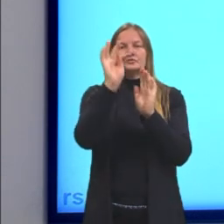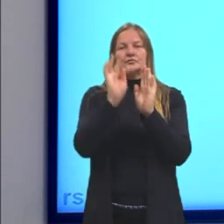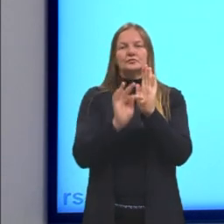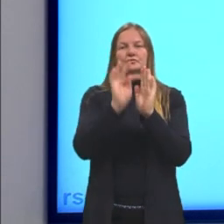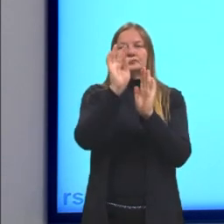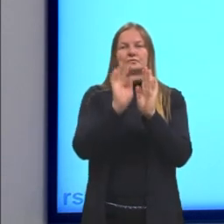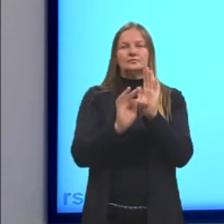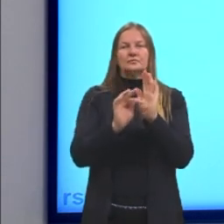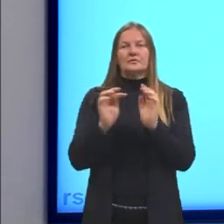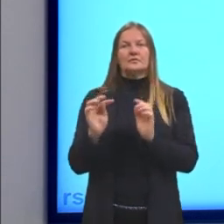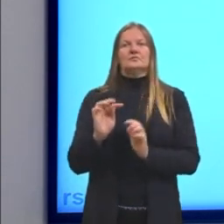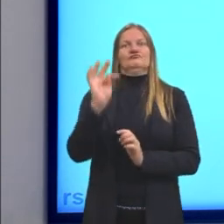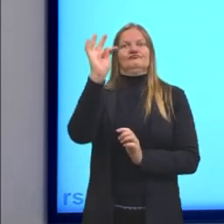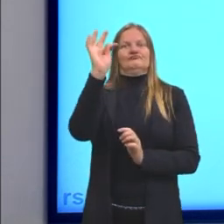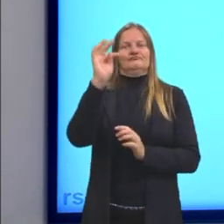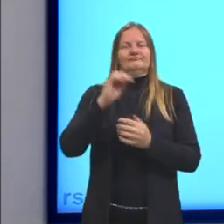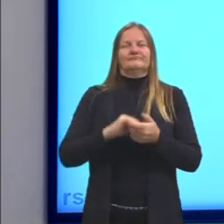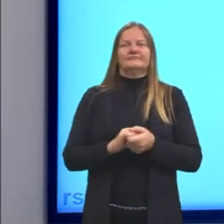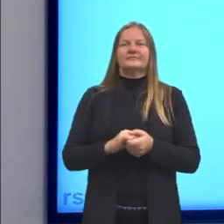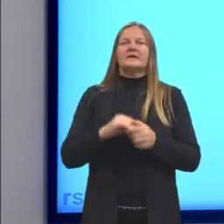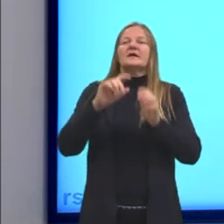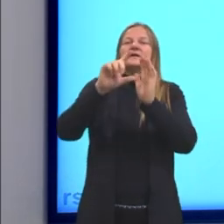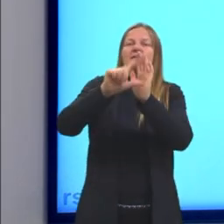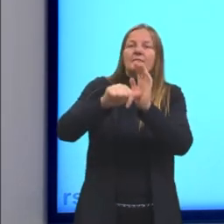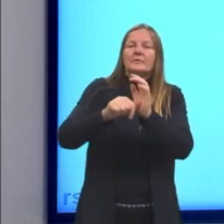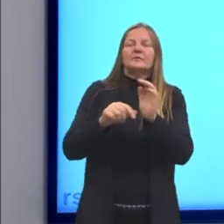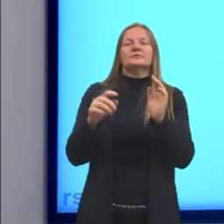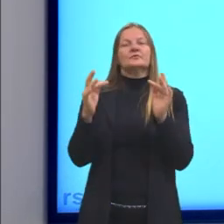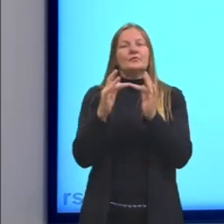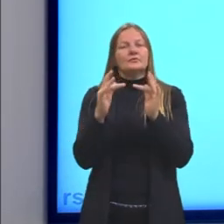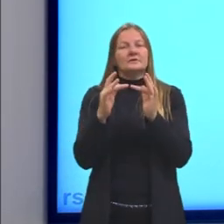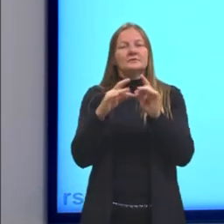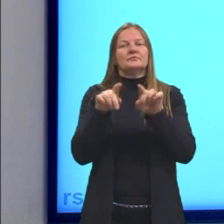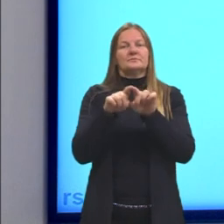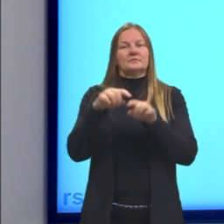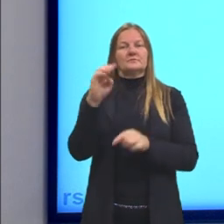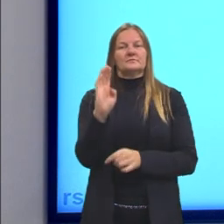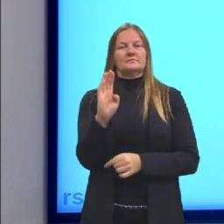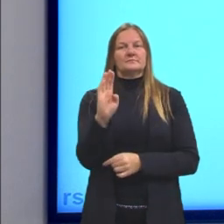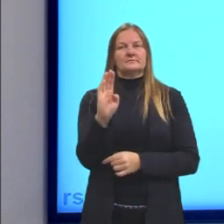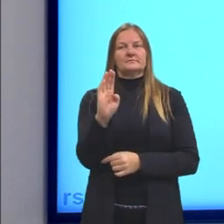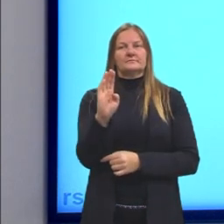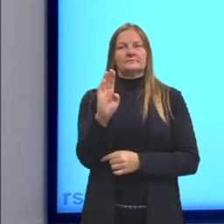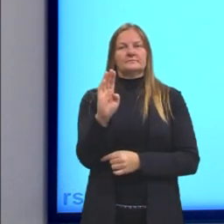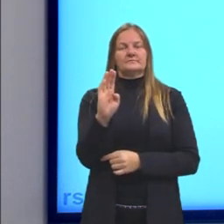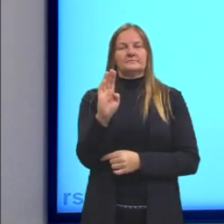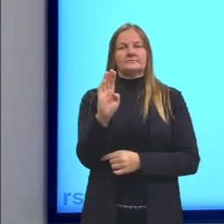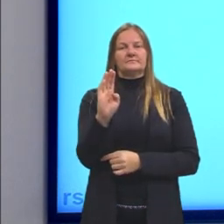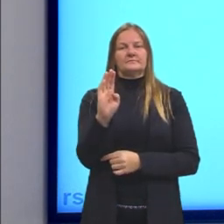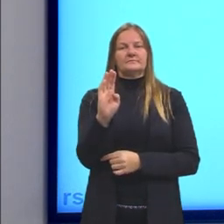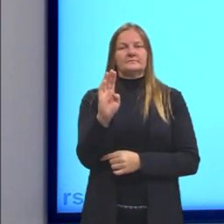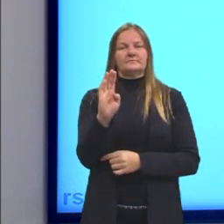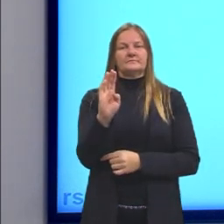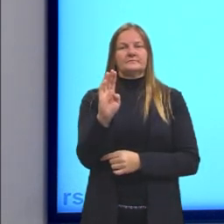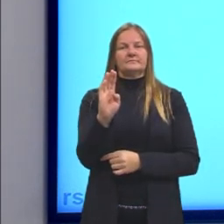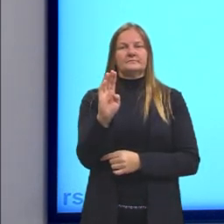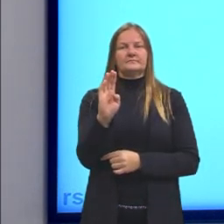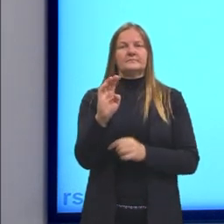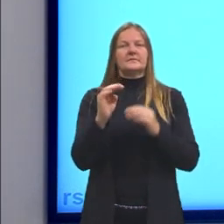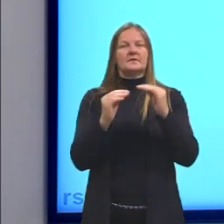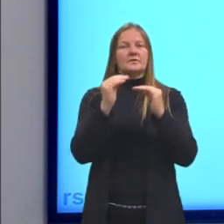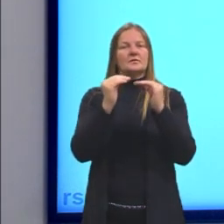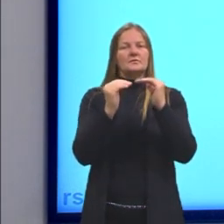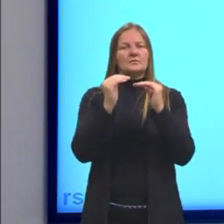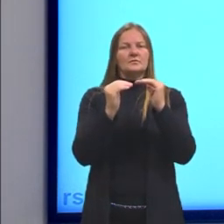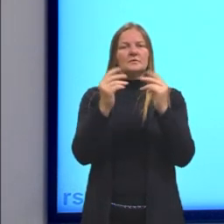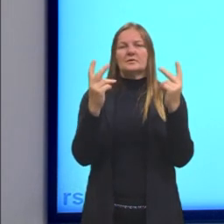temperatura bem alta. E depois eu coloquei ele em contato com o corpo B. Disse que temperatura? A mesma